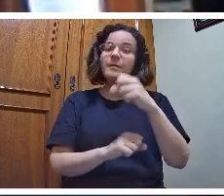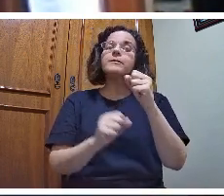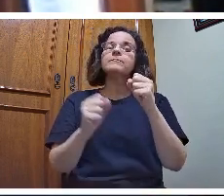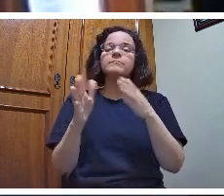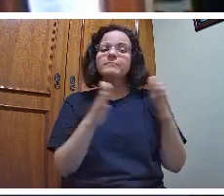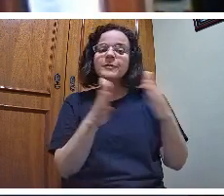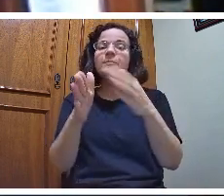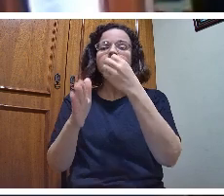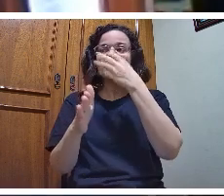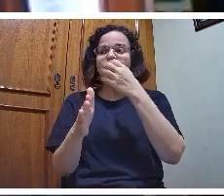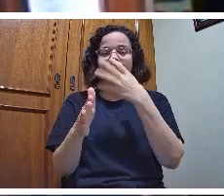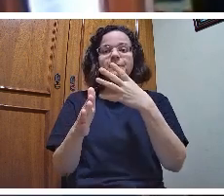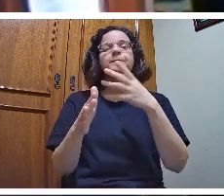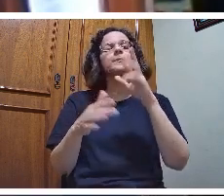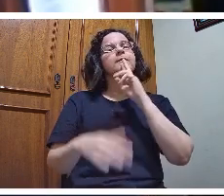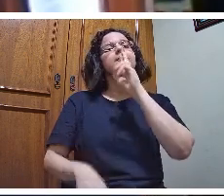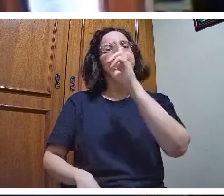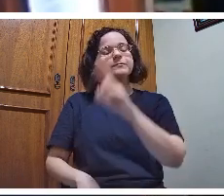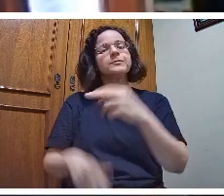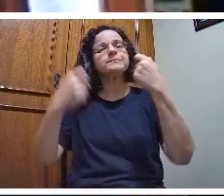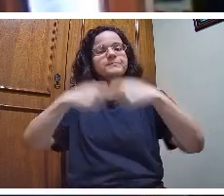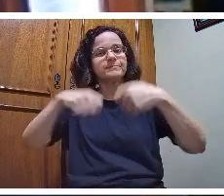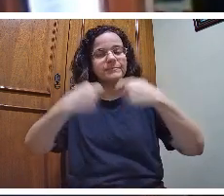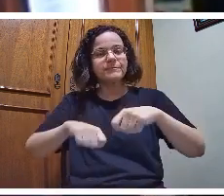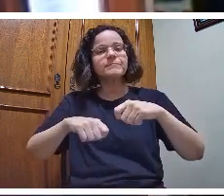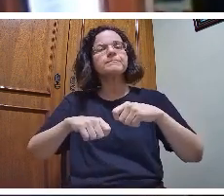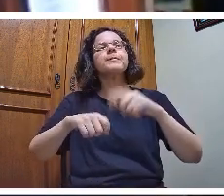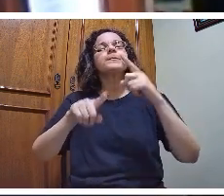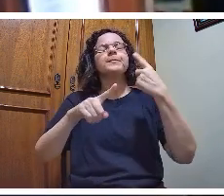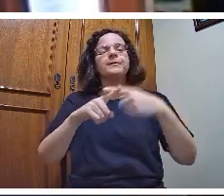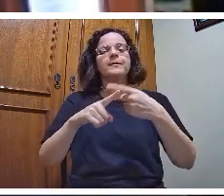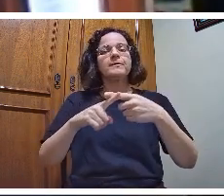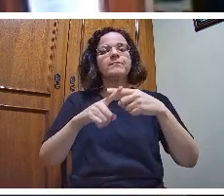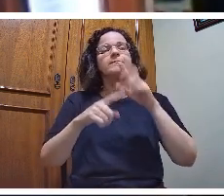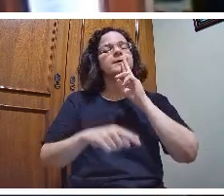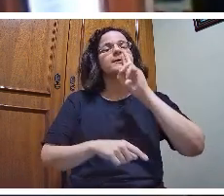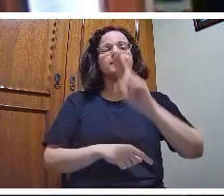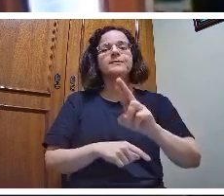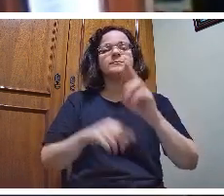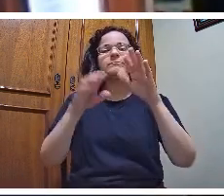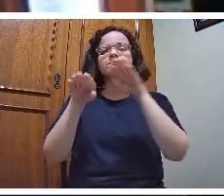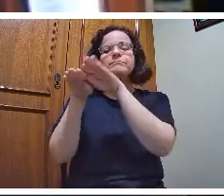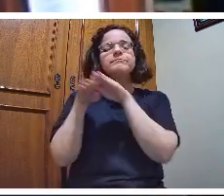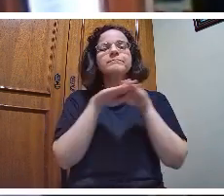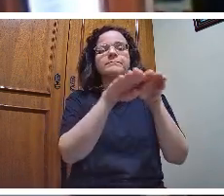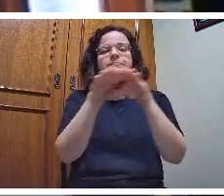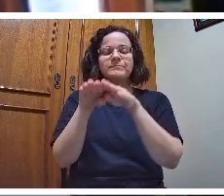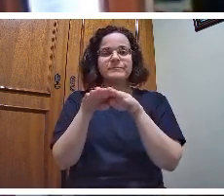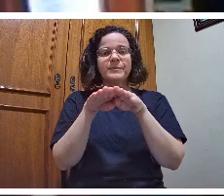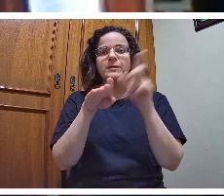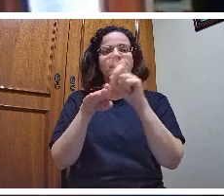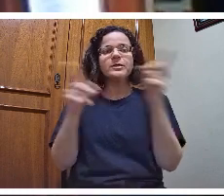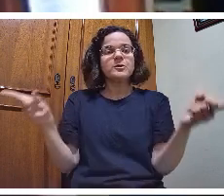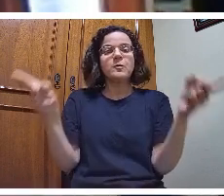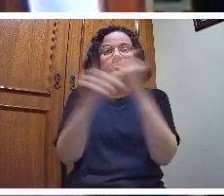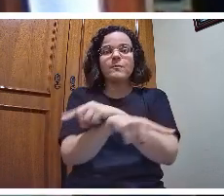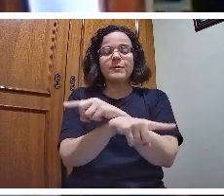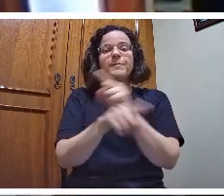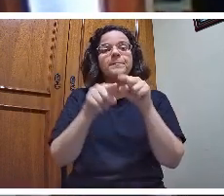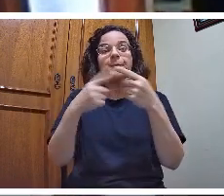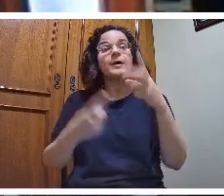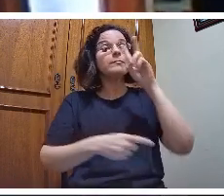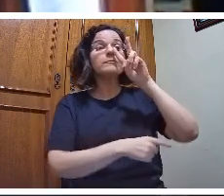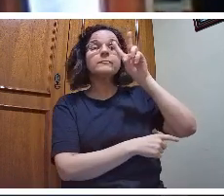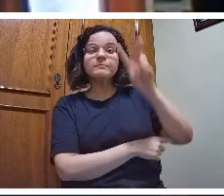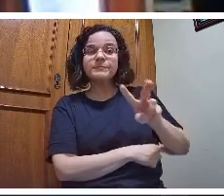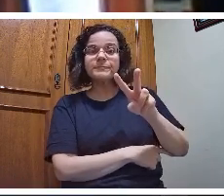responde. Especialmente porque ele forma o senso crítico. E senso crítico não é ser contra, é você ser capaz de ver a tese, a